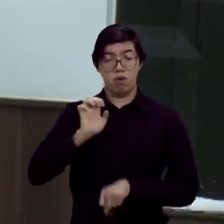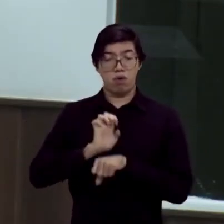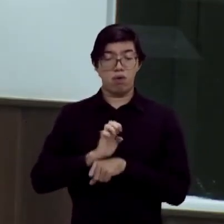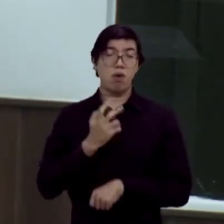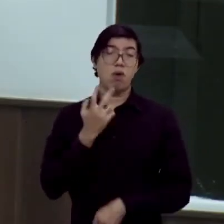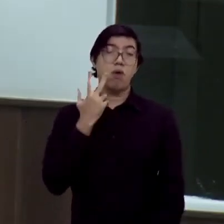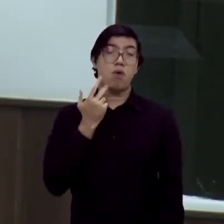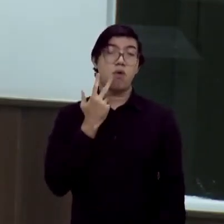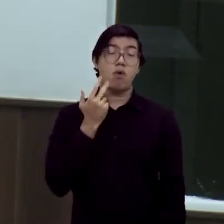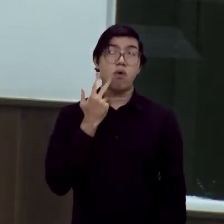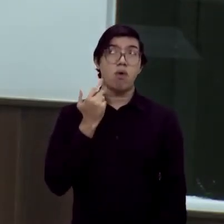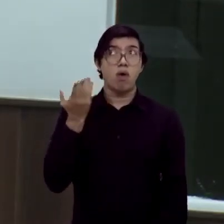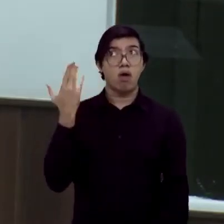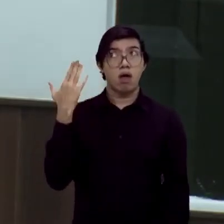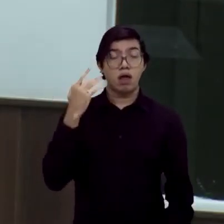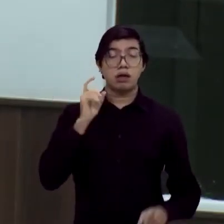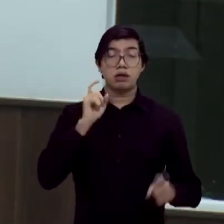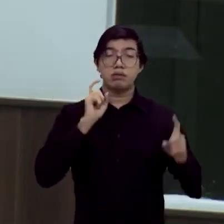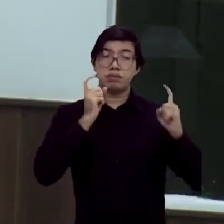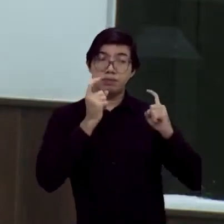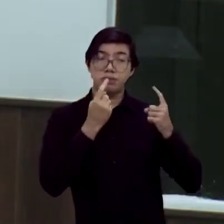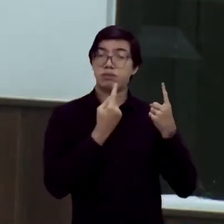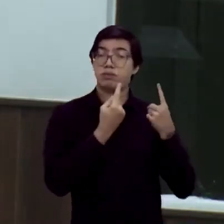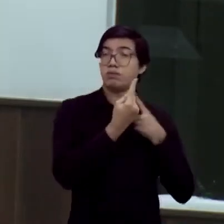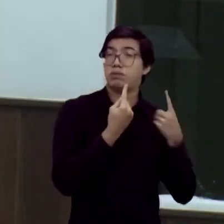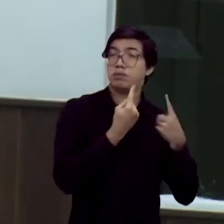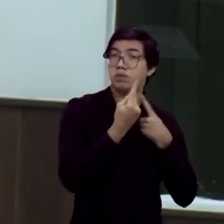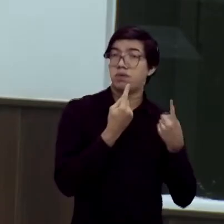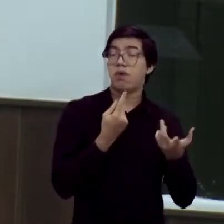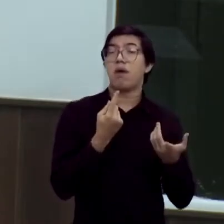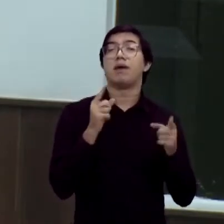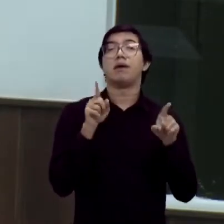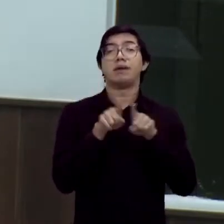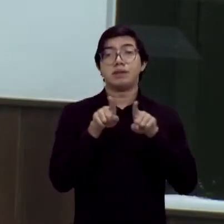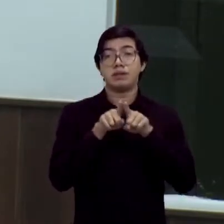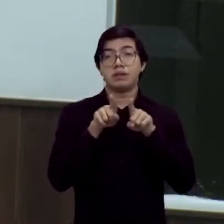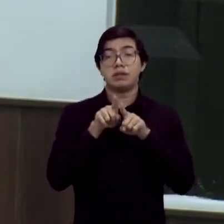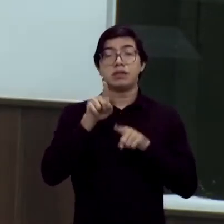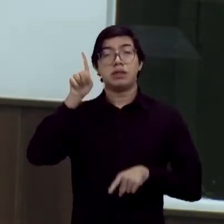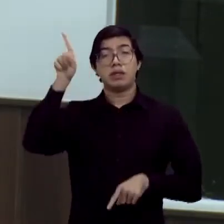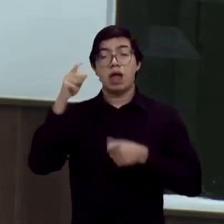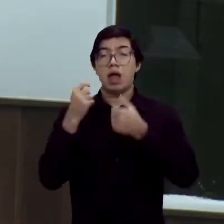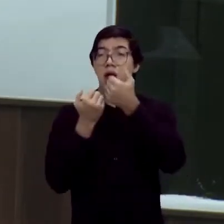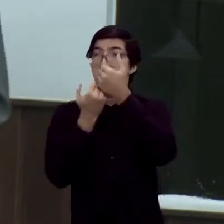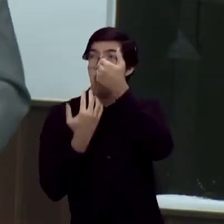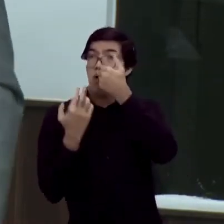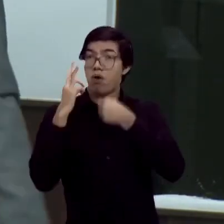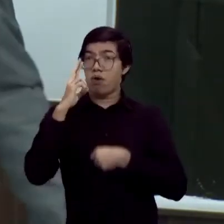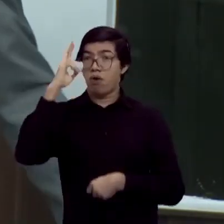Cátia Rodrigues. E nem quem votou no próprio diretório seguia a orientação do PDT, amigo.